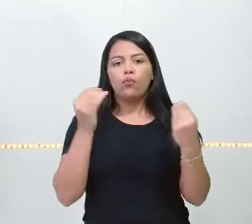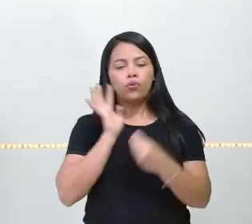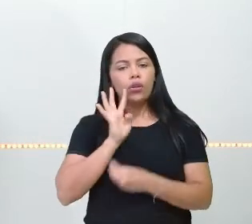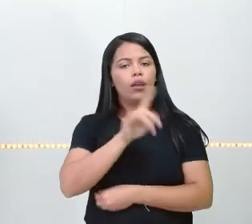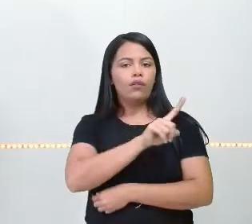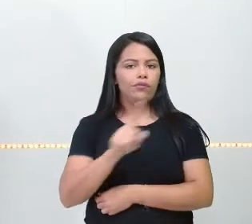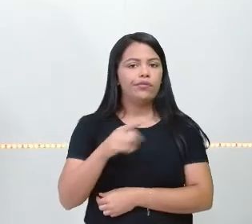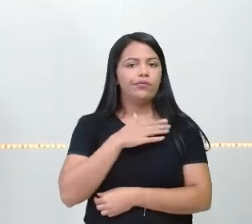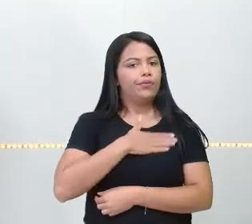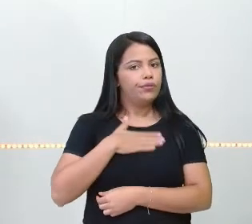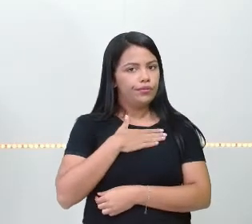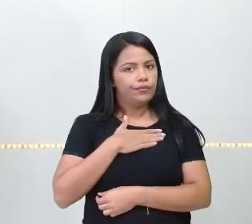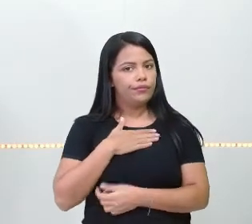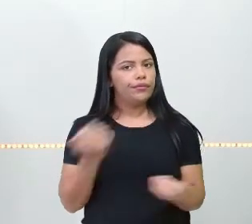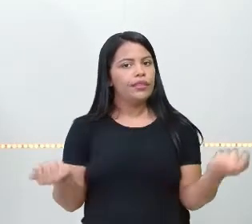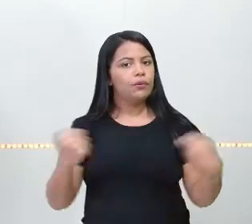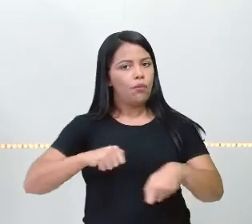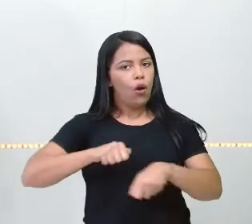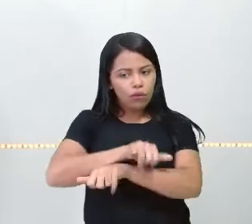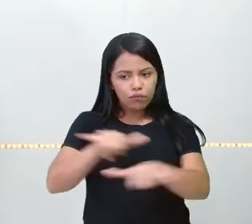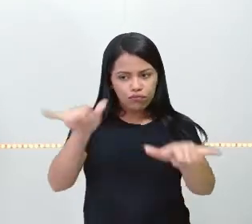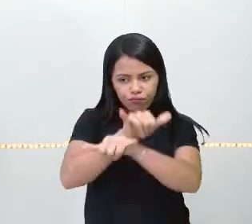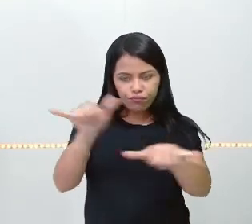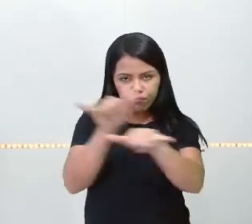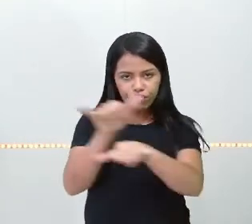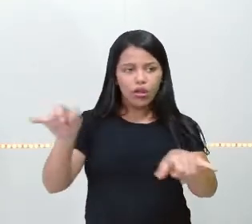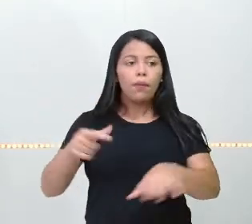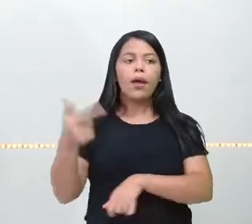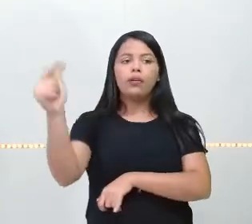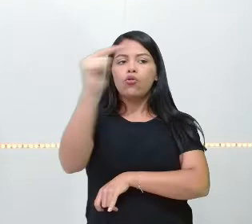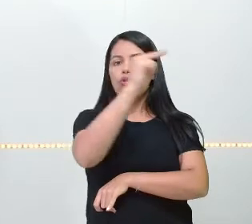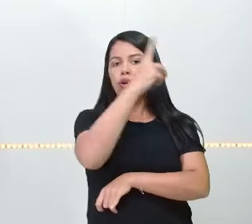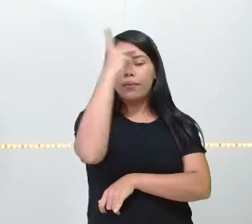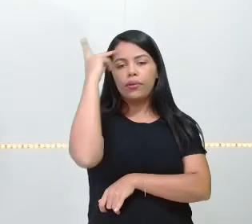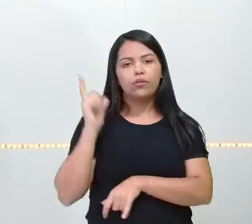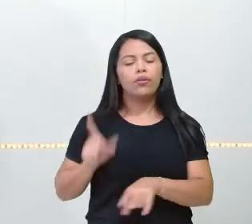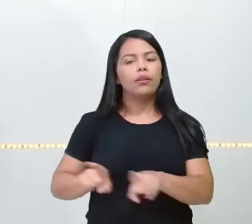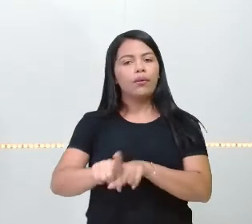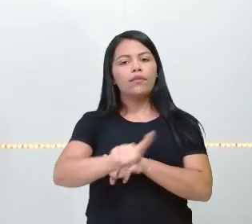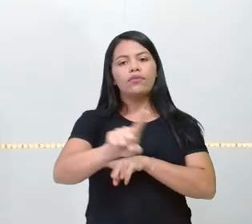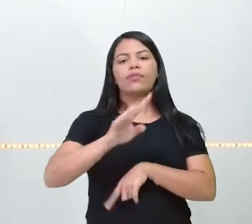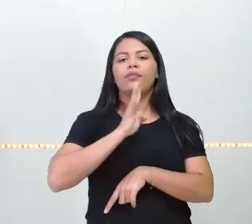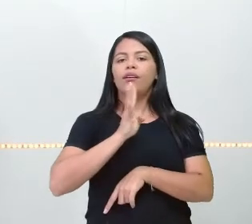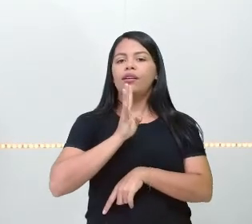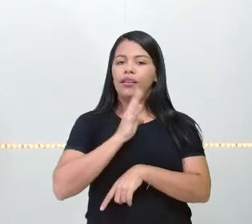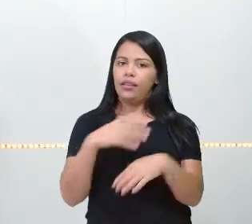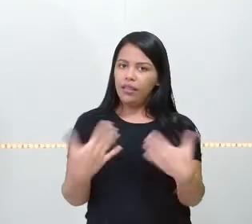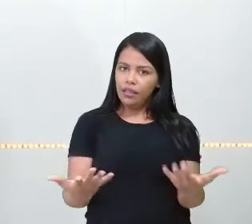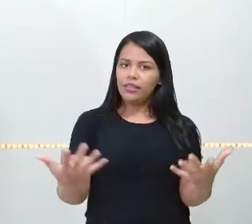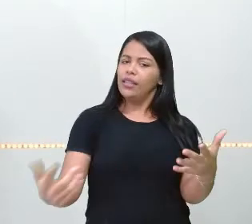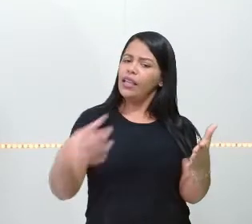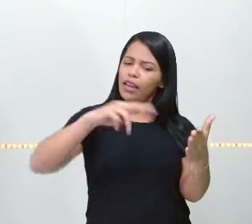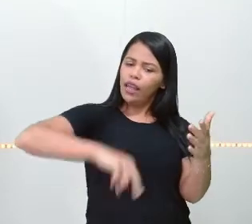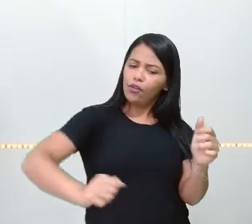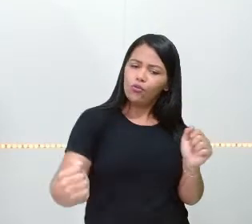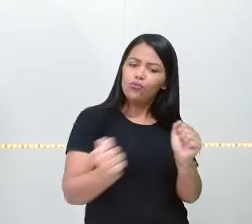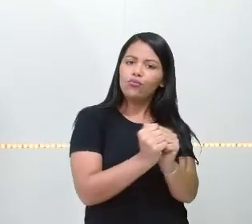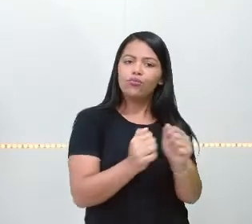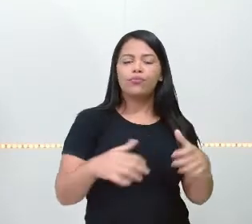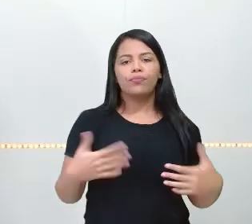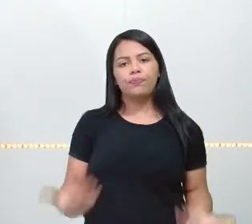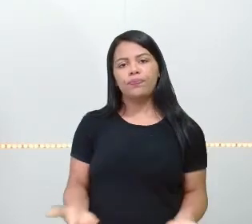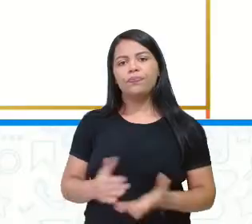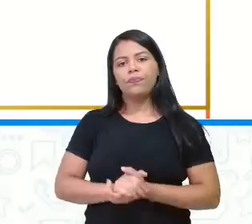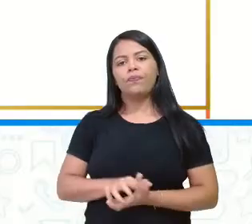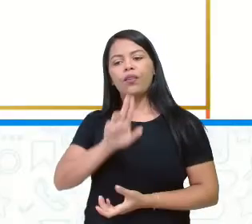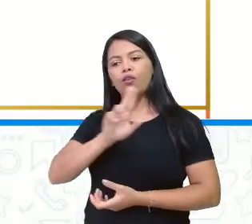gostar, tá? Vocês podem até aí divulgar para as outras pessoas que vocês conhecem e ler junto com eles. O nome é